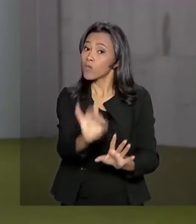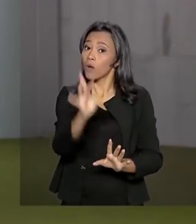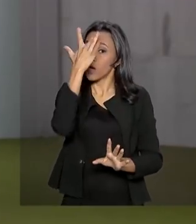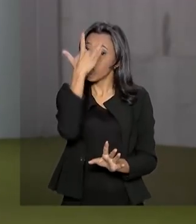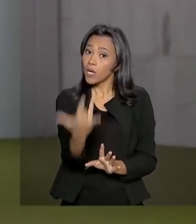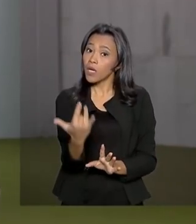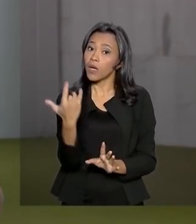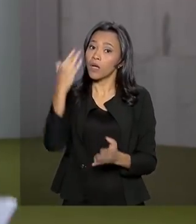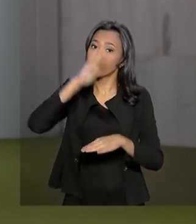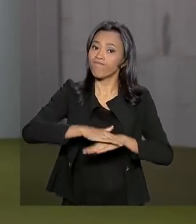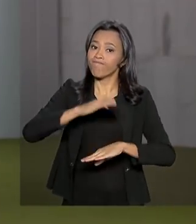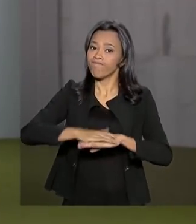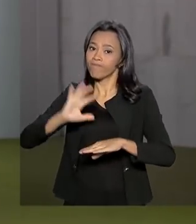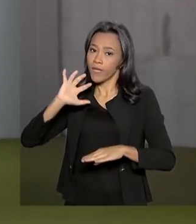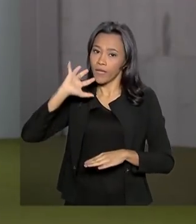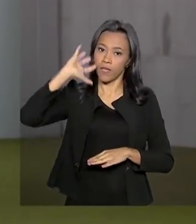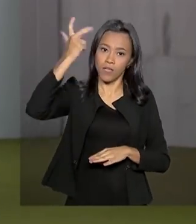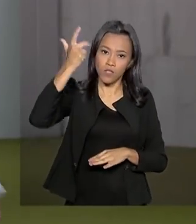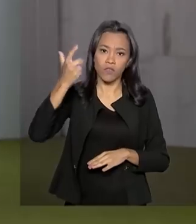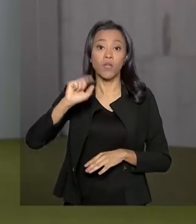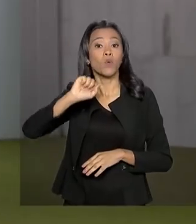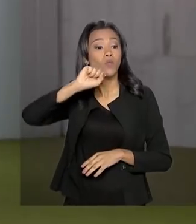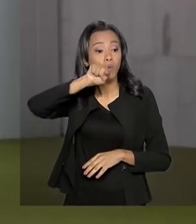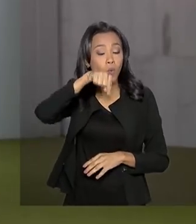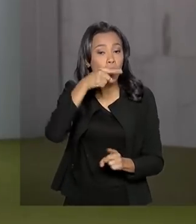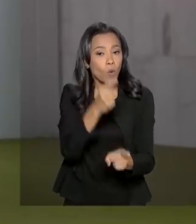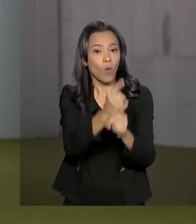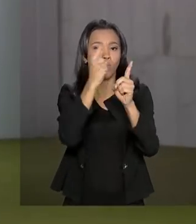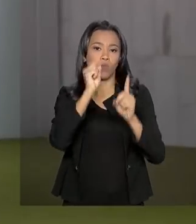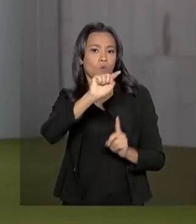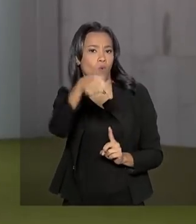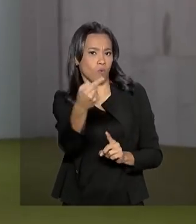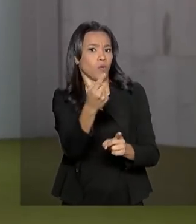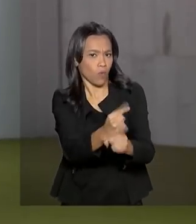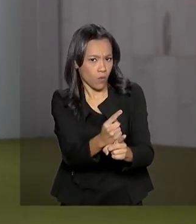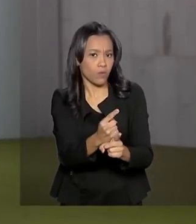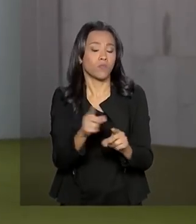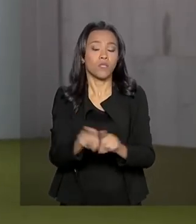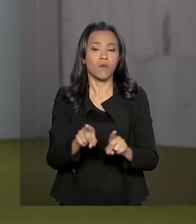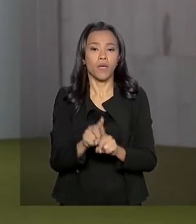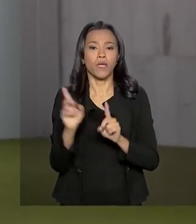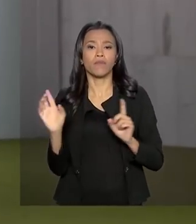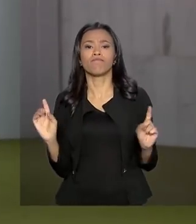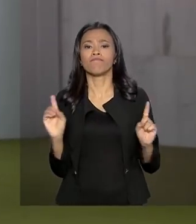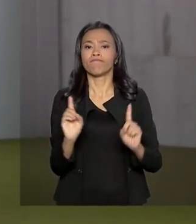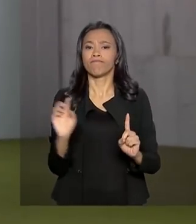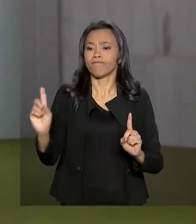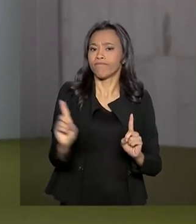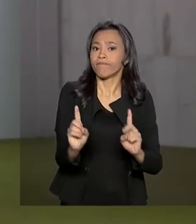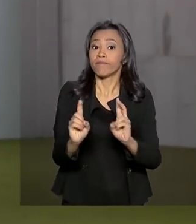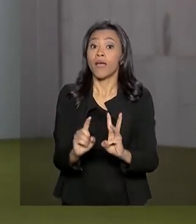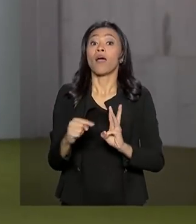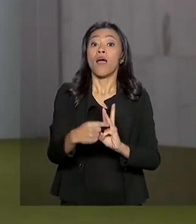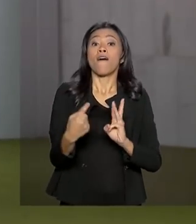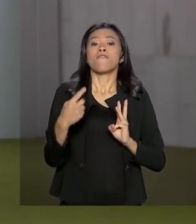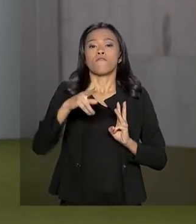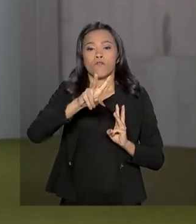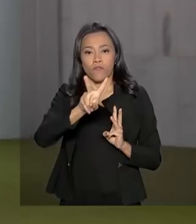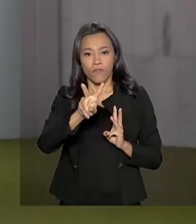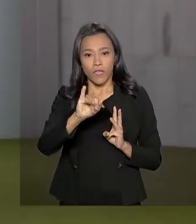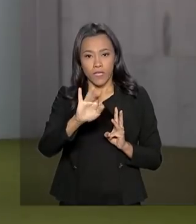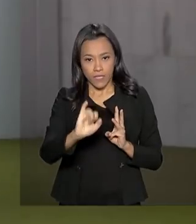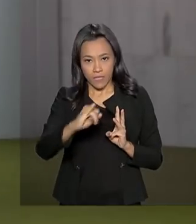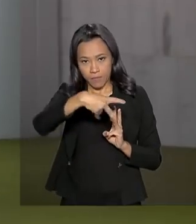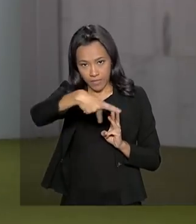num outro encontro e aí, além do presidente e do relator, participam também desse encontro o vice-presidente da comissão,